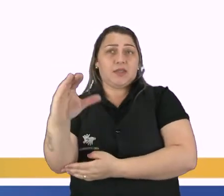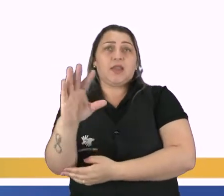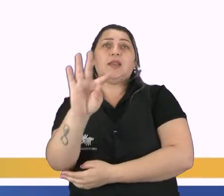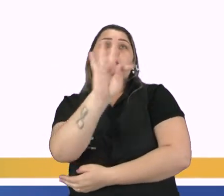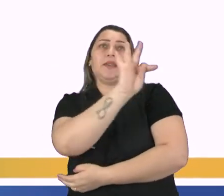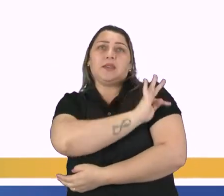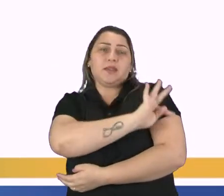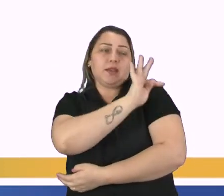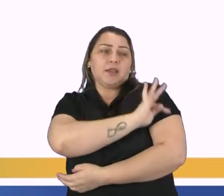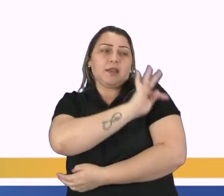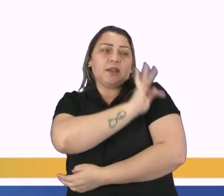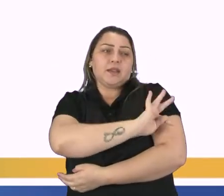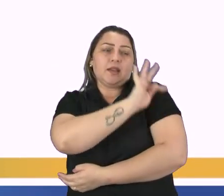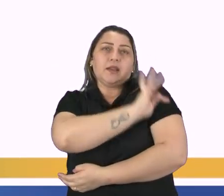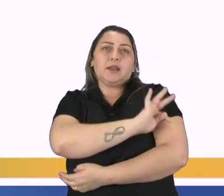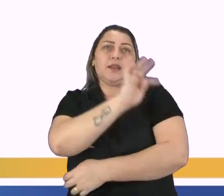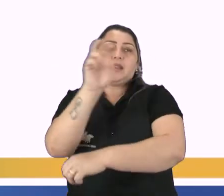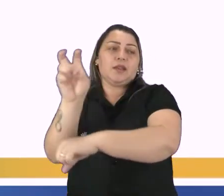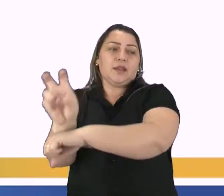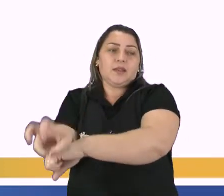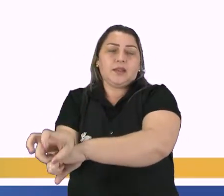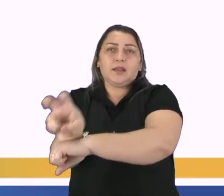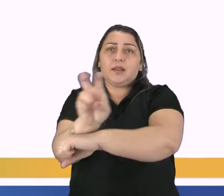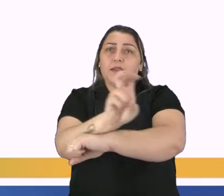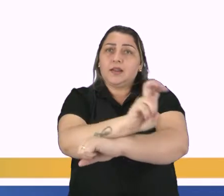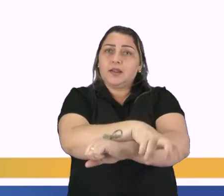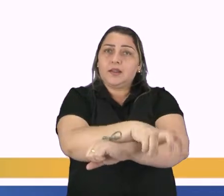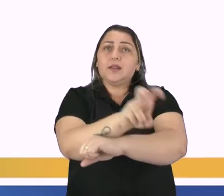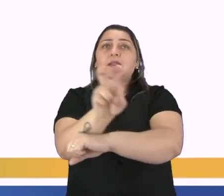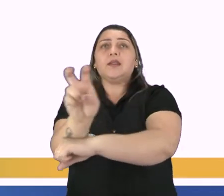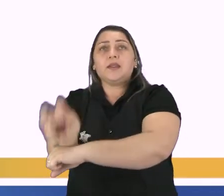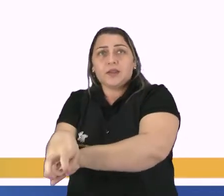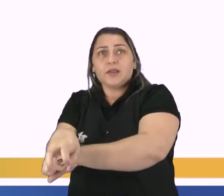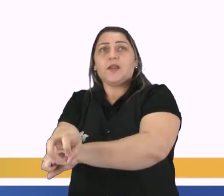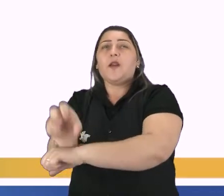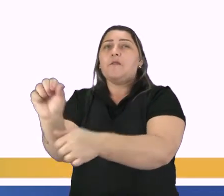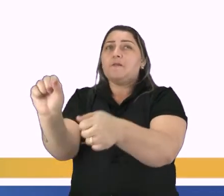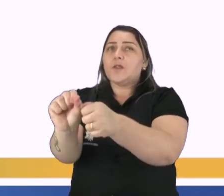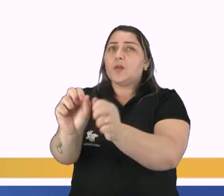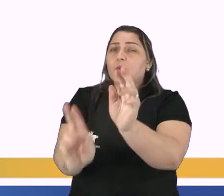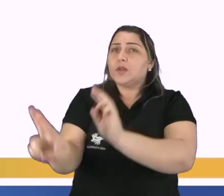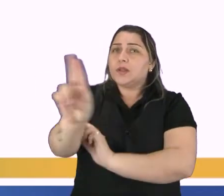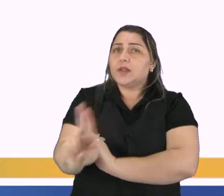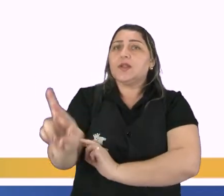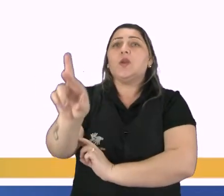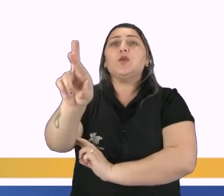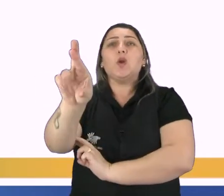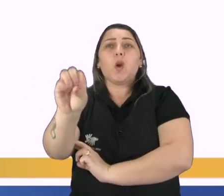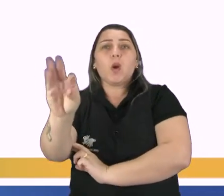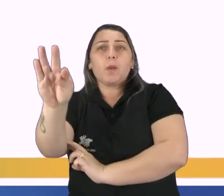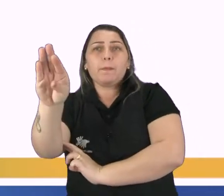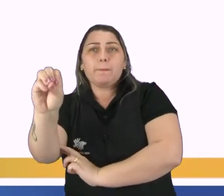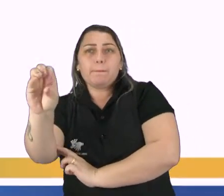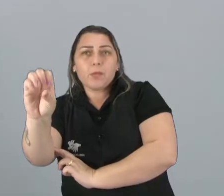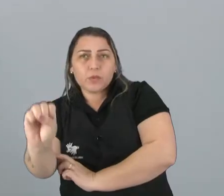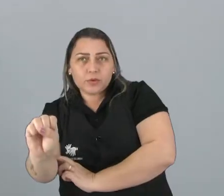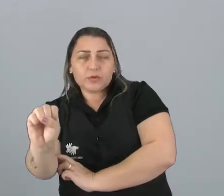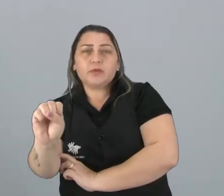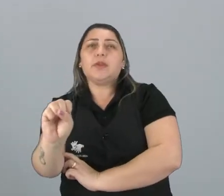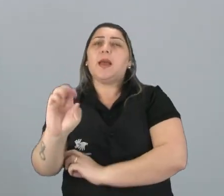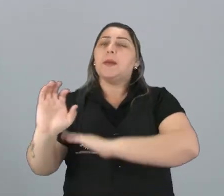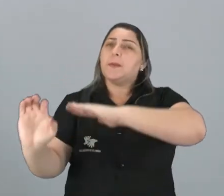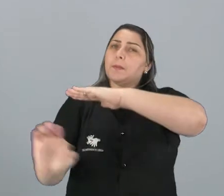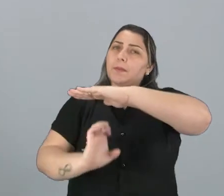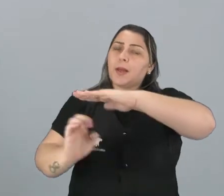ciência e técnica da concepção, construção e utilização de robôs. Uma das empresas que